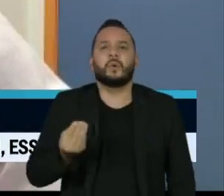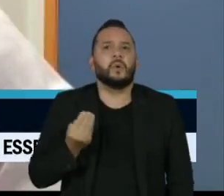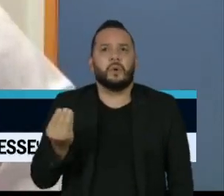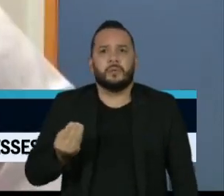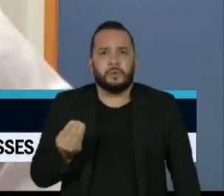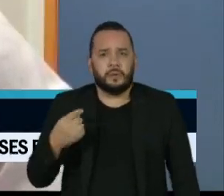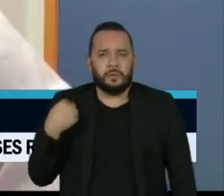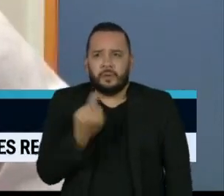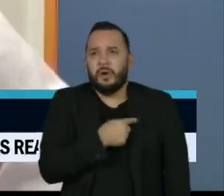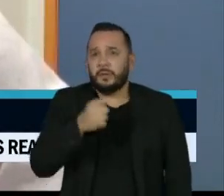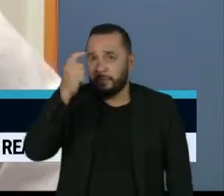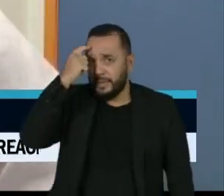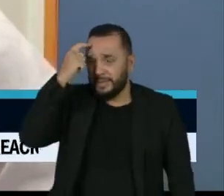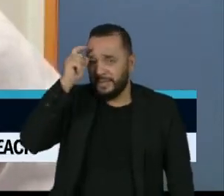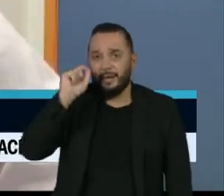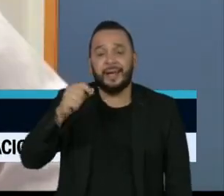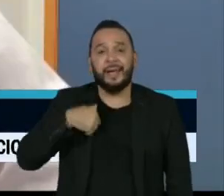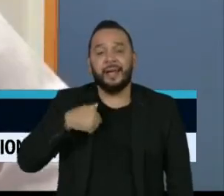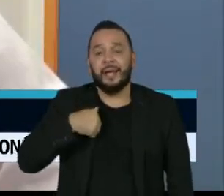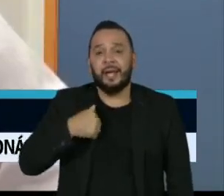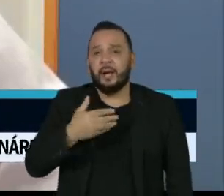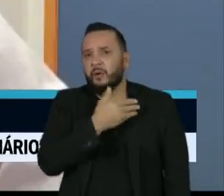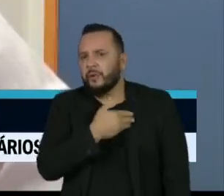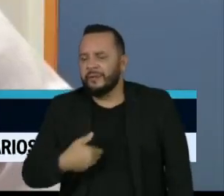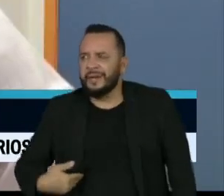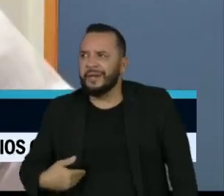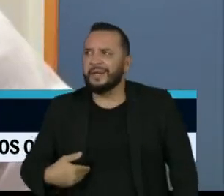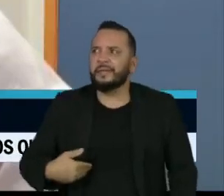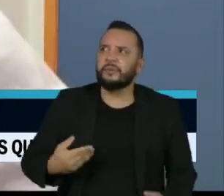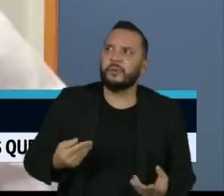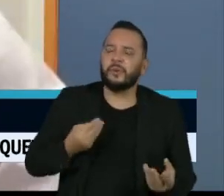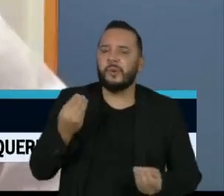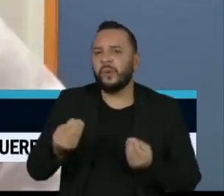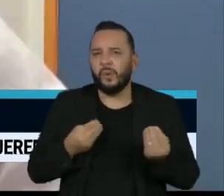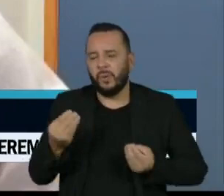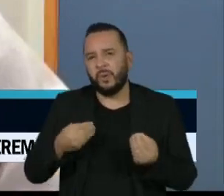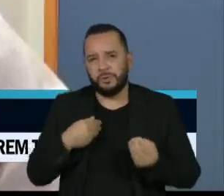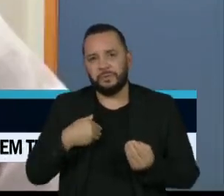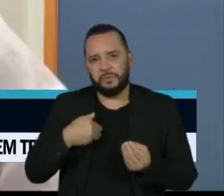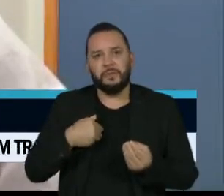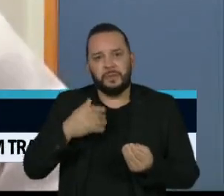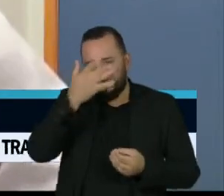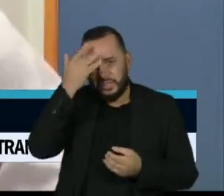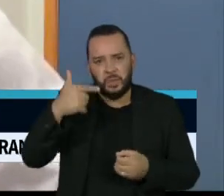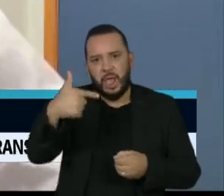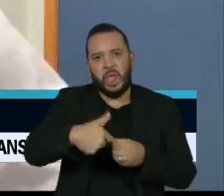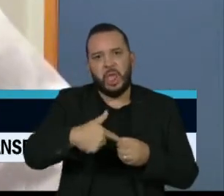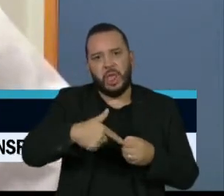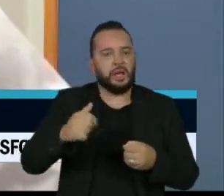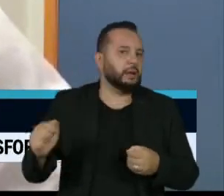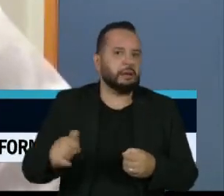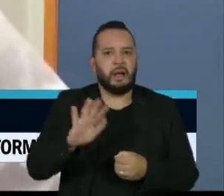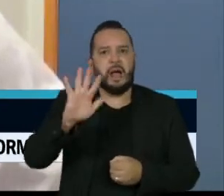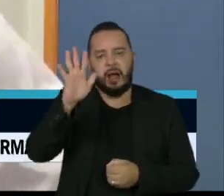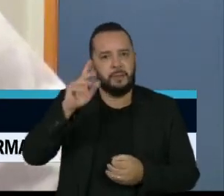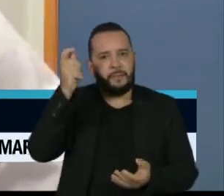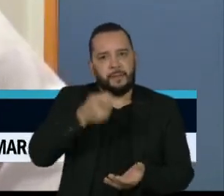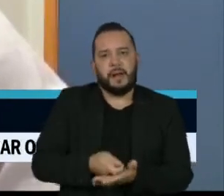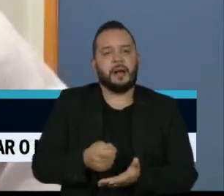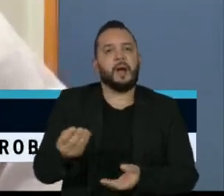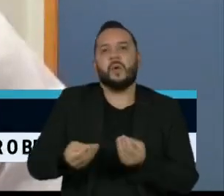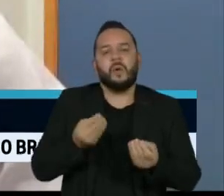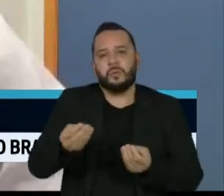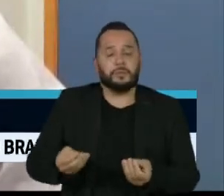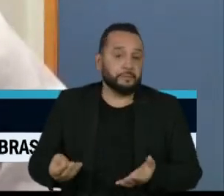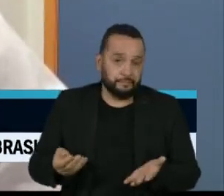pensar principalmente o governo numa forma de minimizar um pouco esses impactos para o consumidor. O governo tem um grande desafio